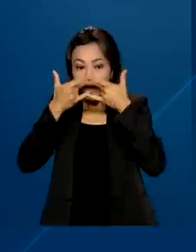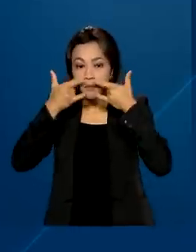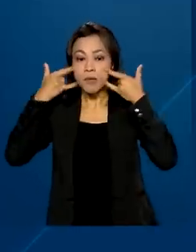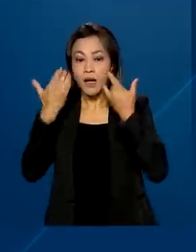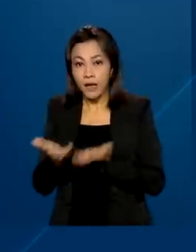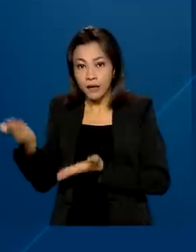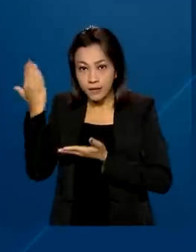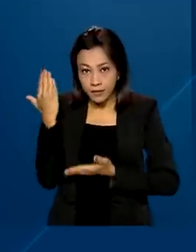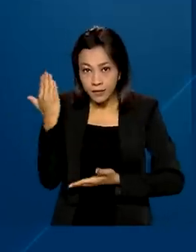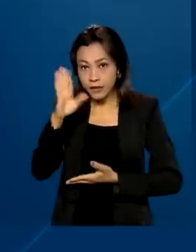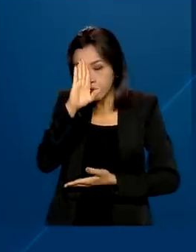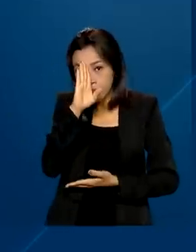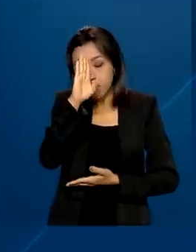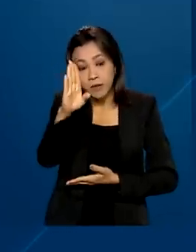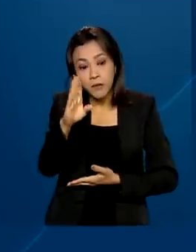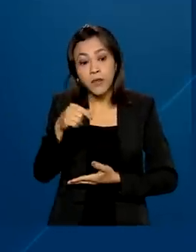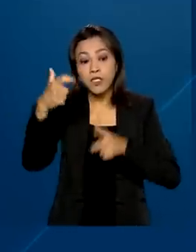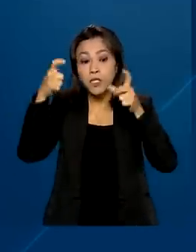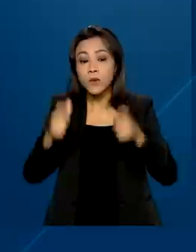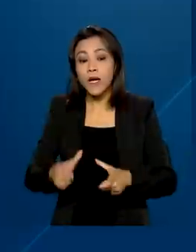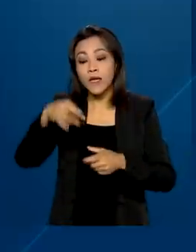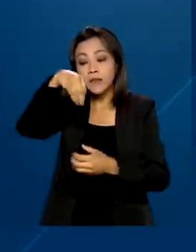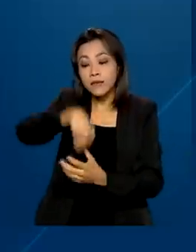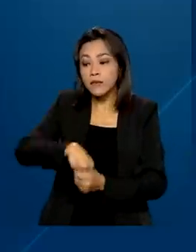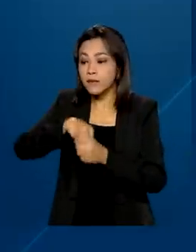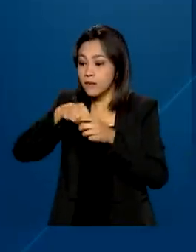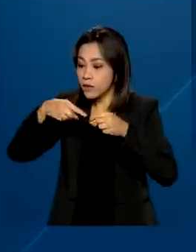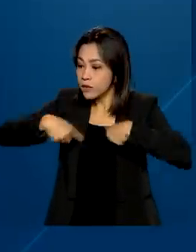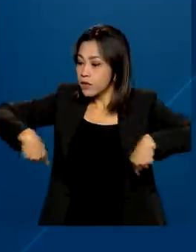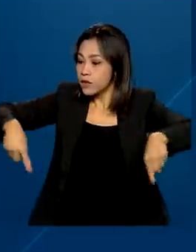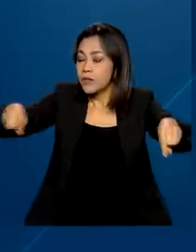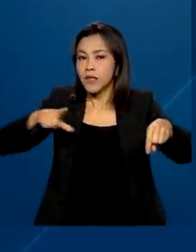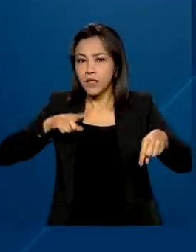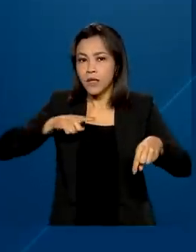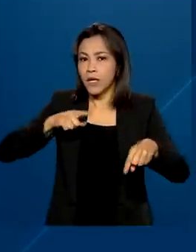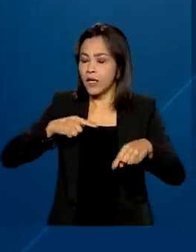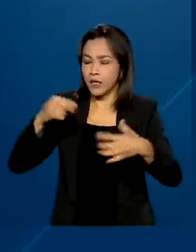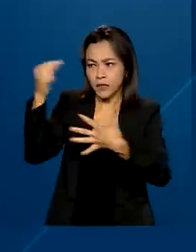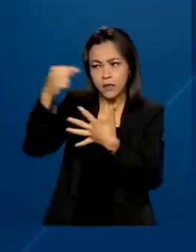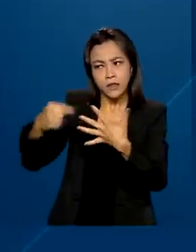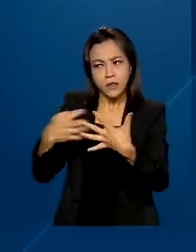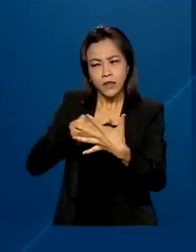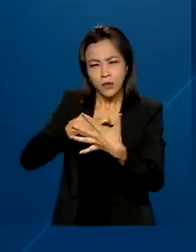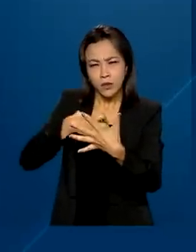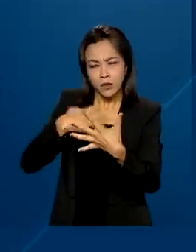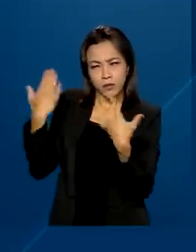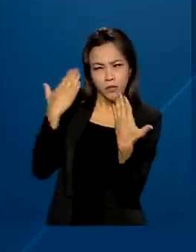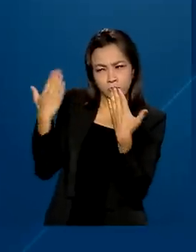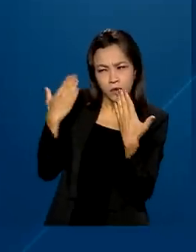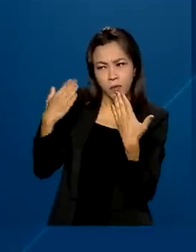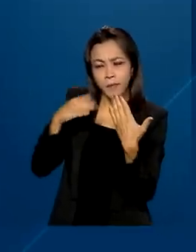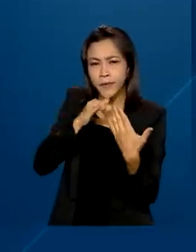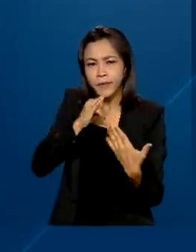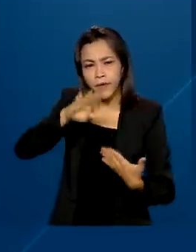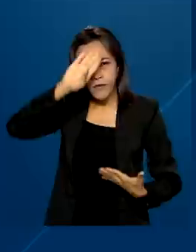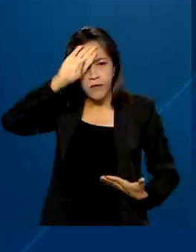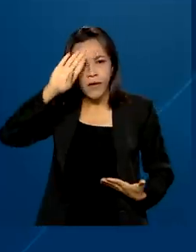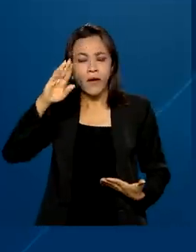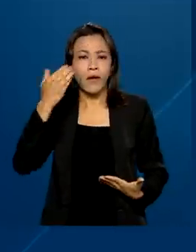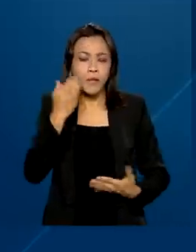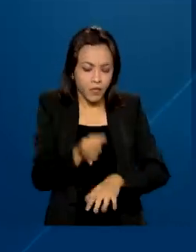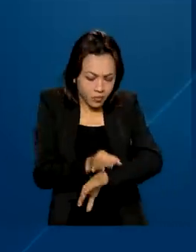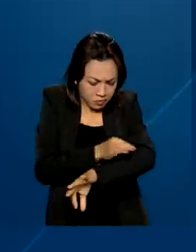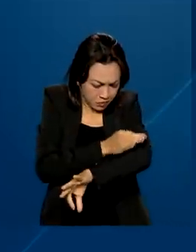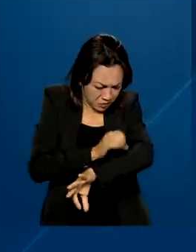uso de máscaras, principalmente em ambientes com pessoas que apresentam sintomas suspeitos da doença, como febre e lesões de